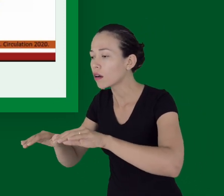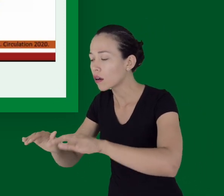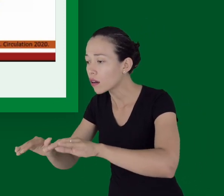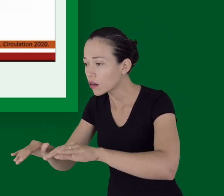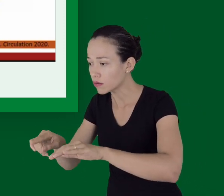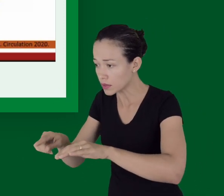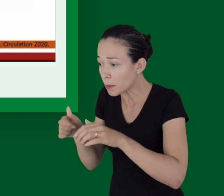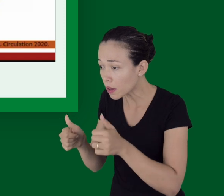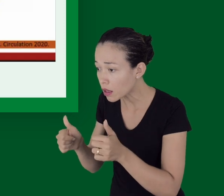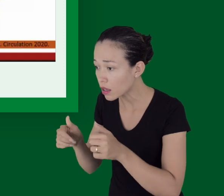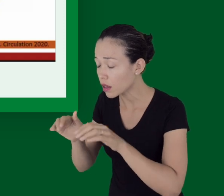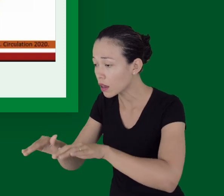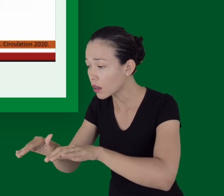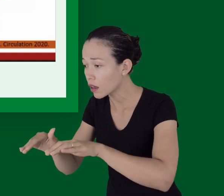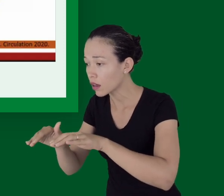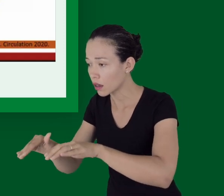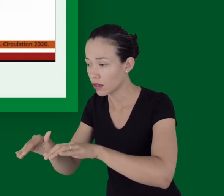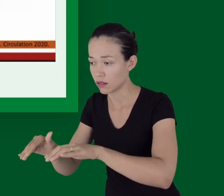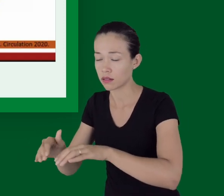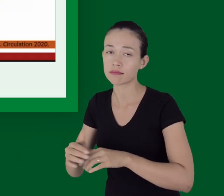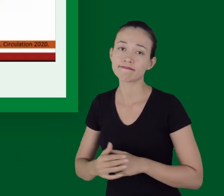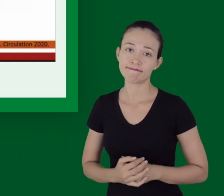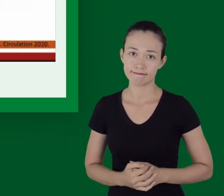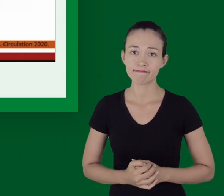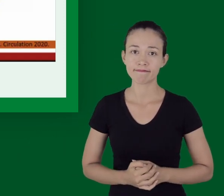tudo, e chama, você tá bem? Você tá bem?